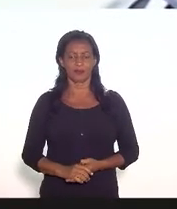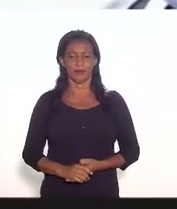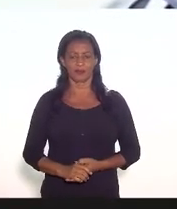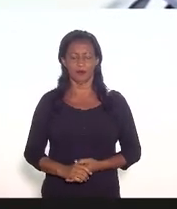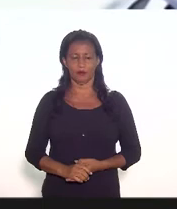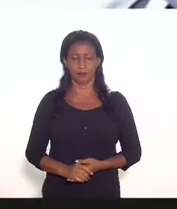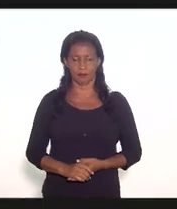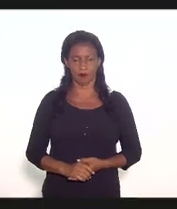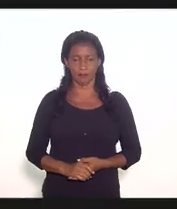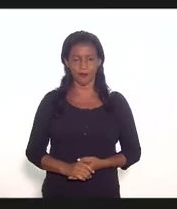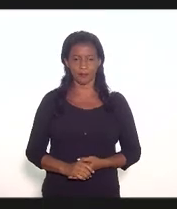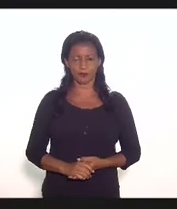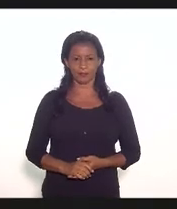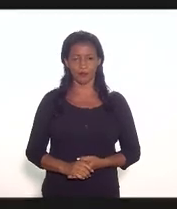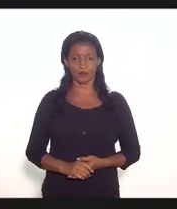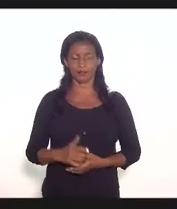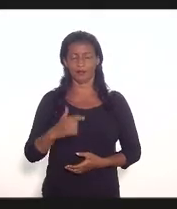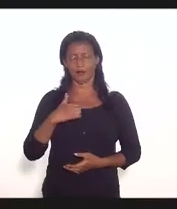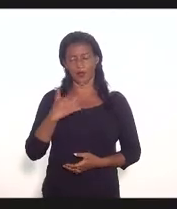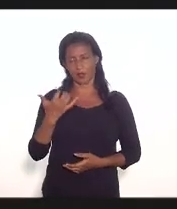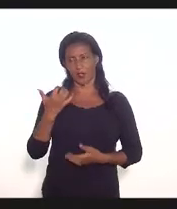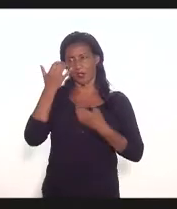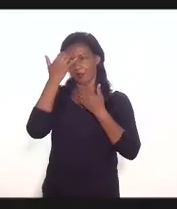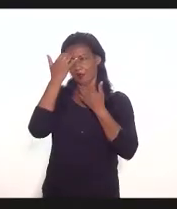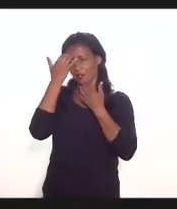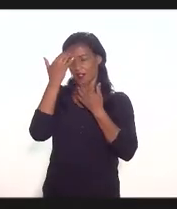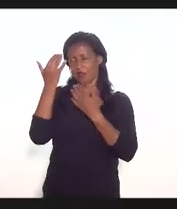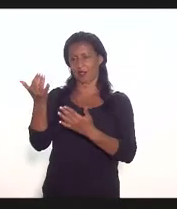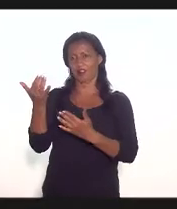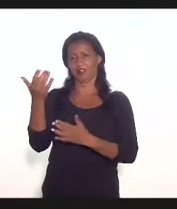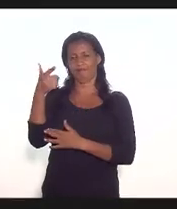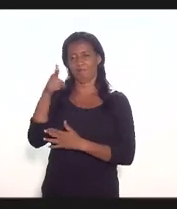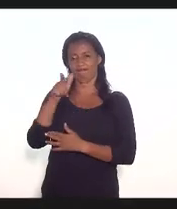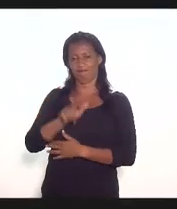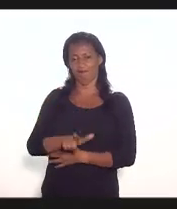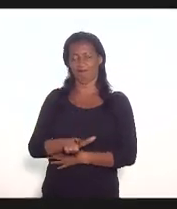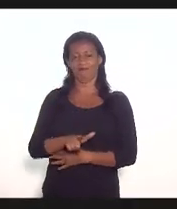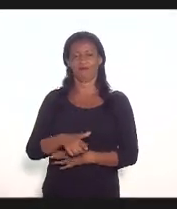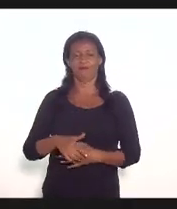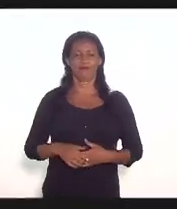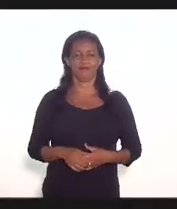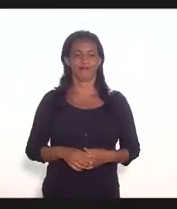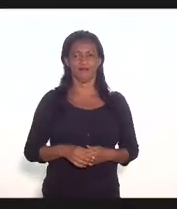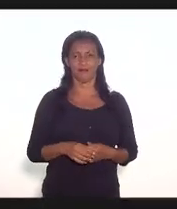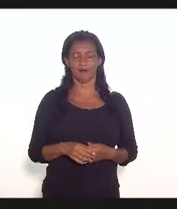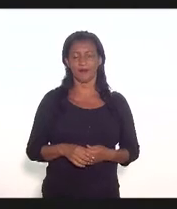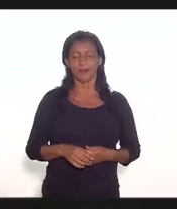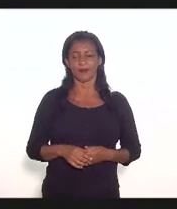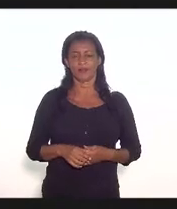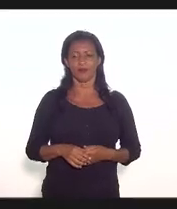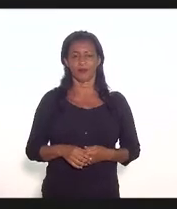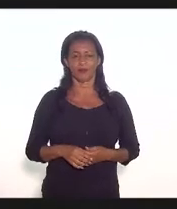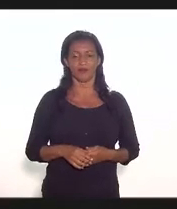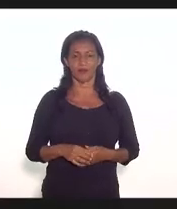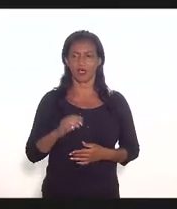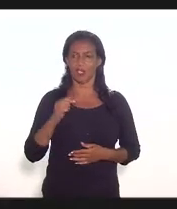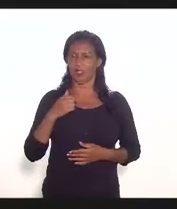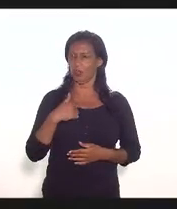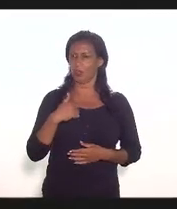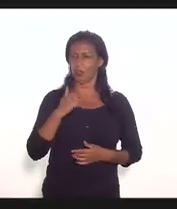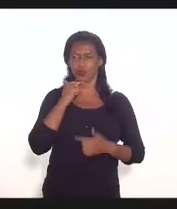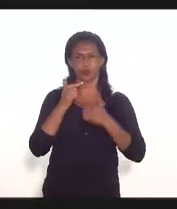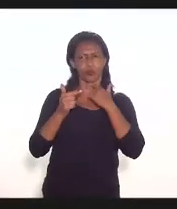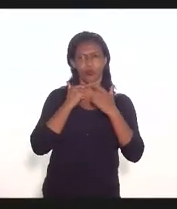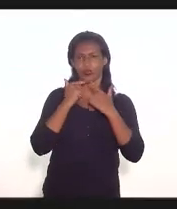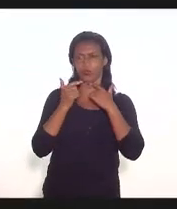doutor Luiz Paulo quero agradecer mais uma vez a intervenção de vossa excelência eu não tenho dúvida que a nossa